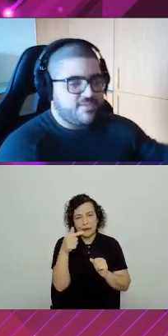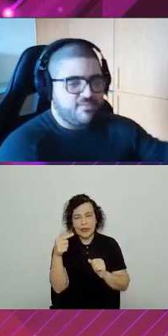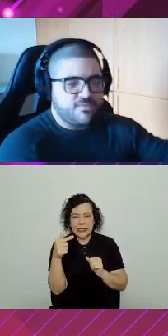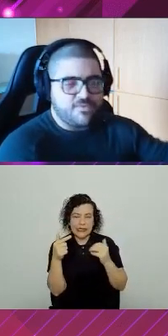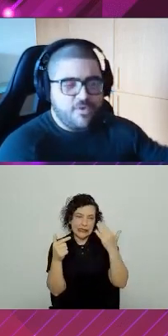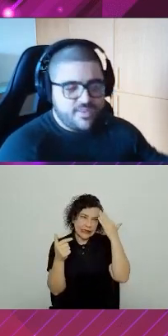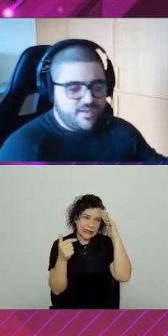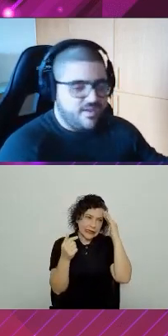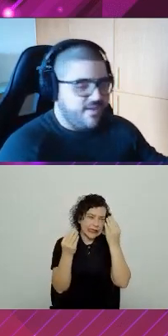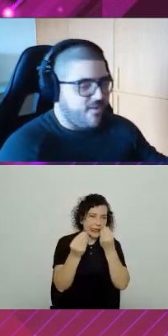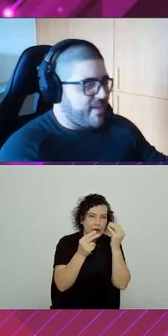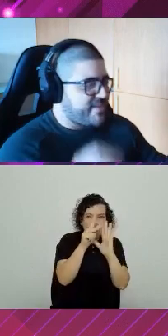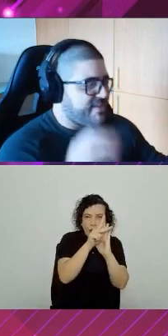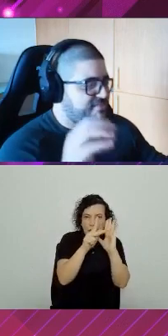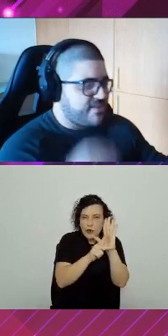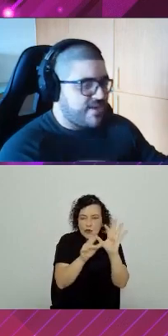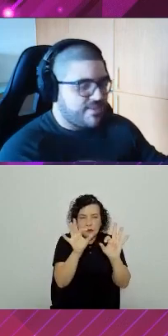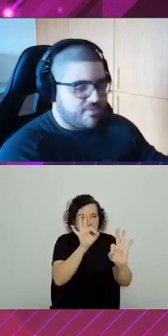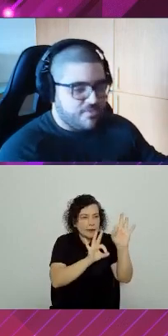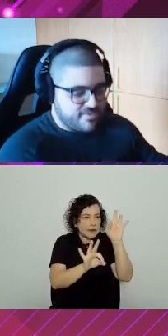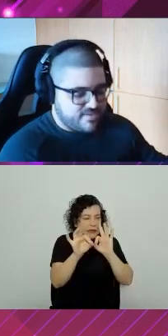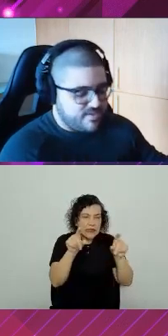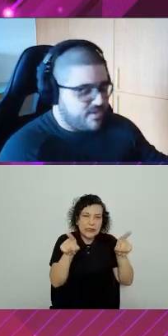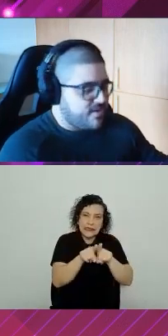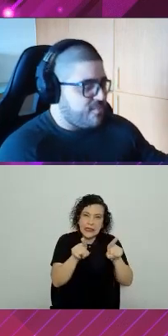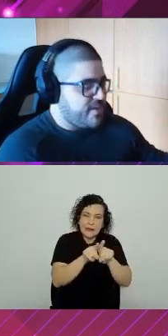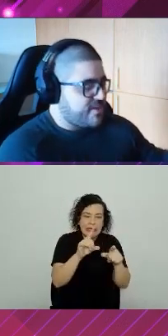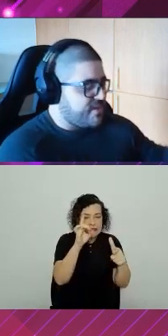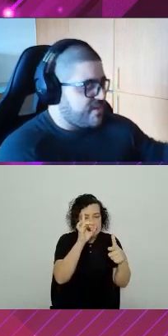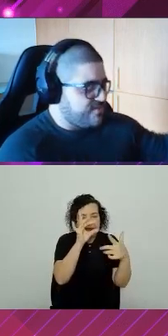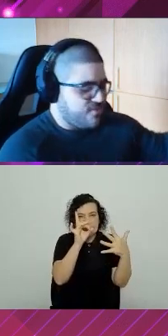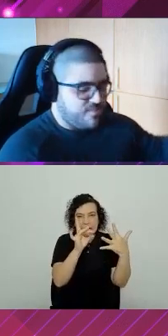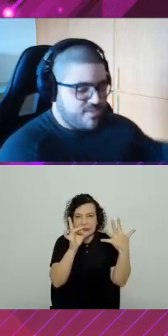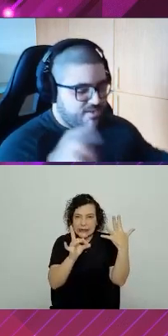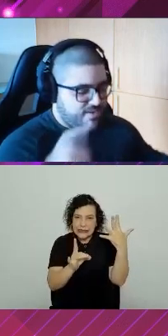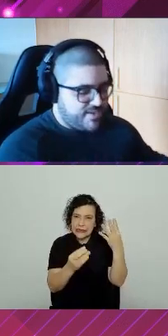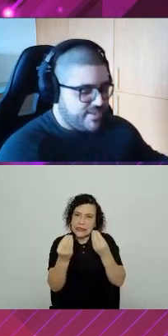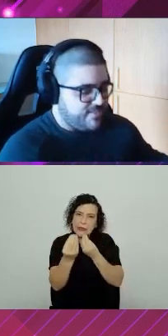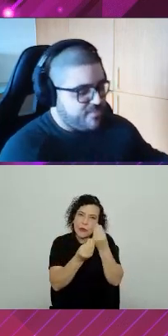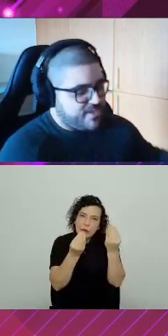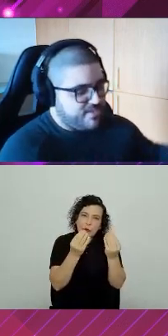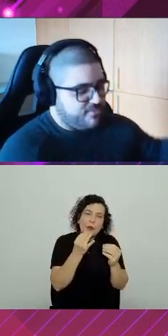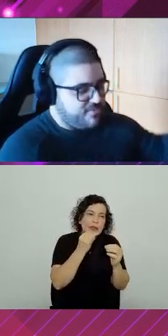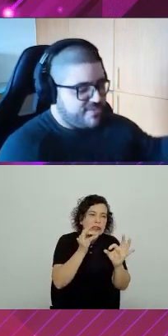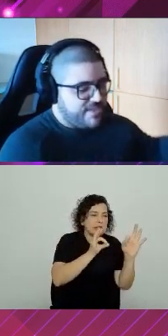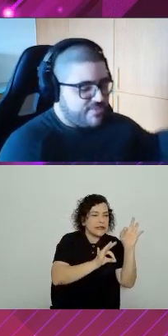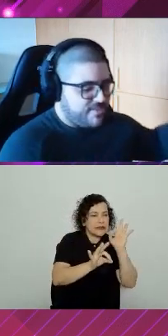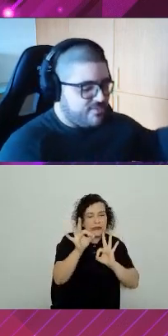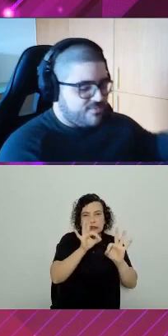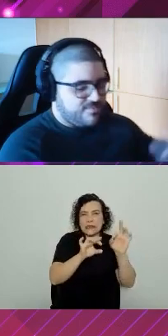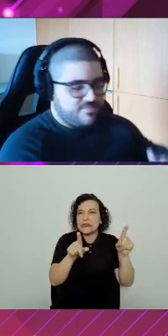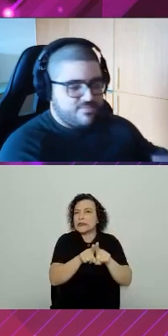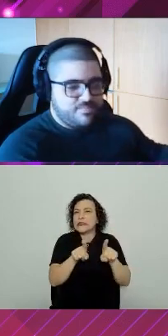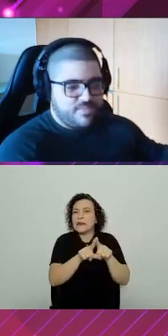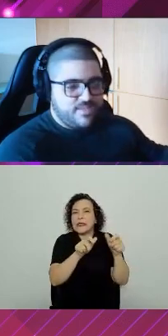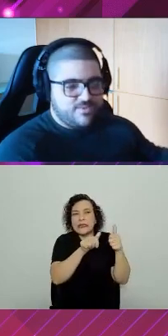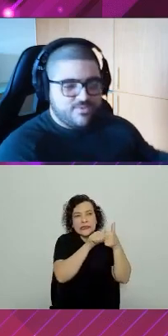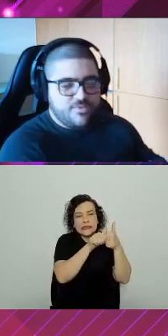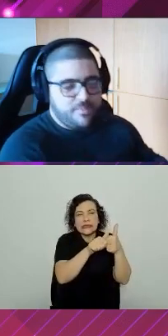o projeto funciona, como é que está feito cada coisa, como é que isso comunica com aquilo, como é que o estado é todo